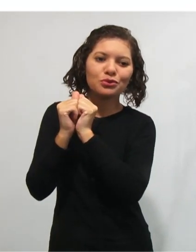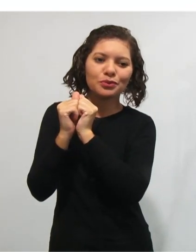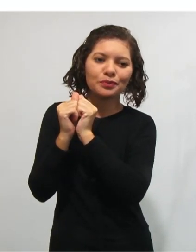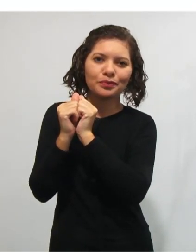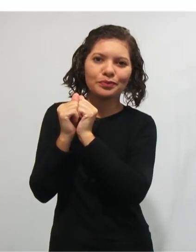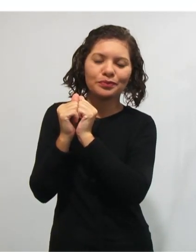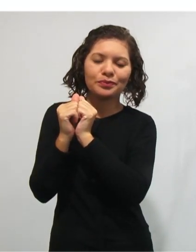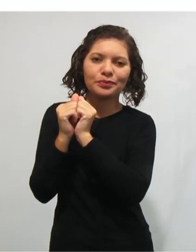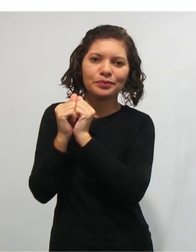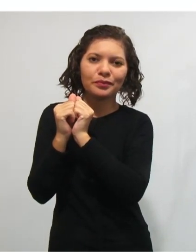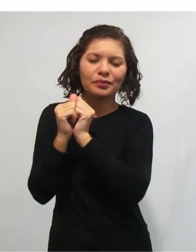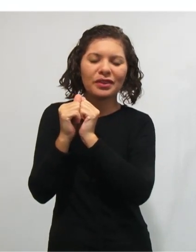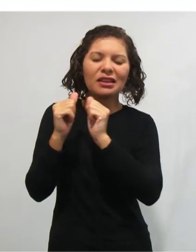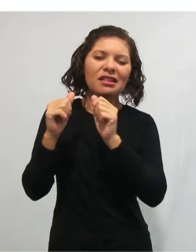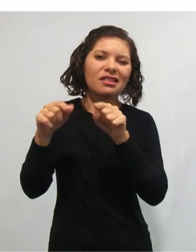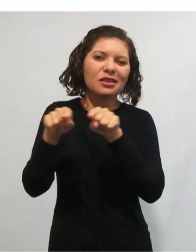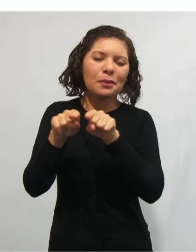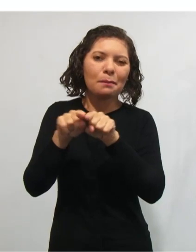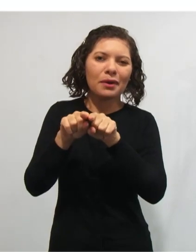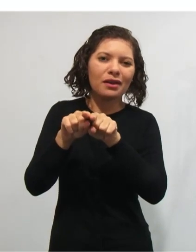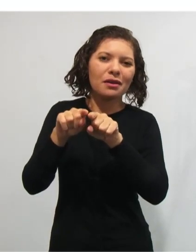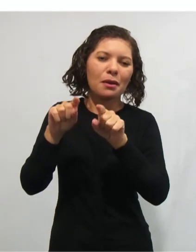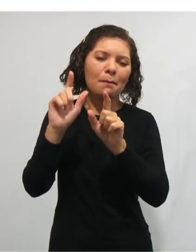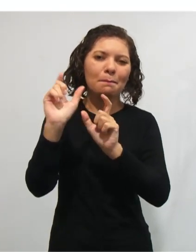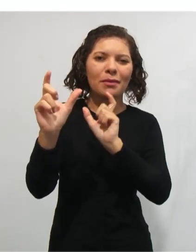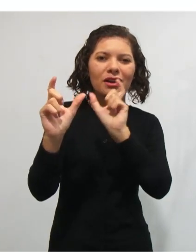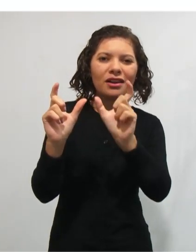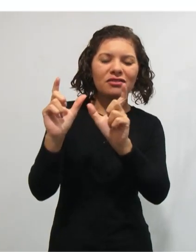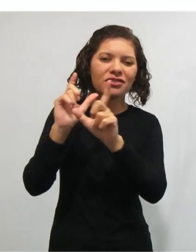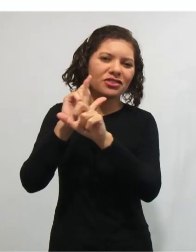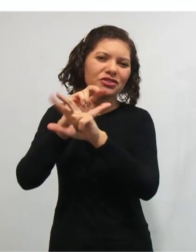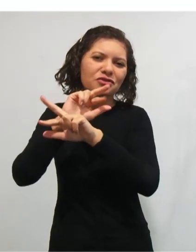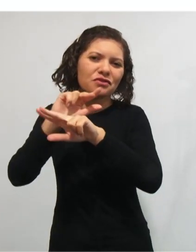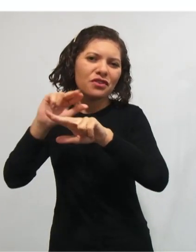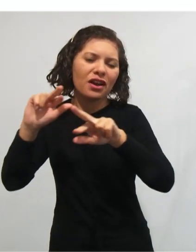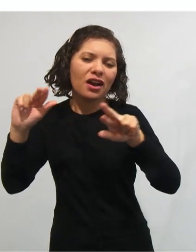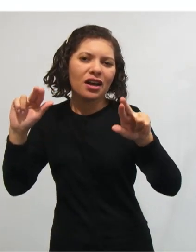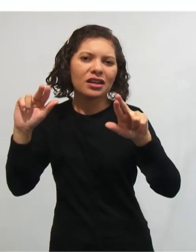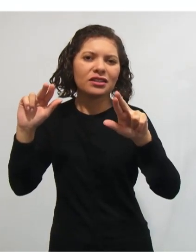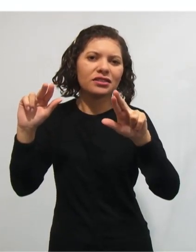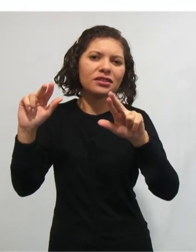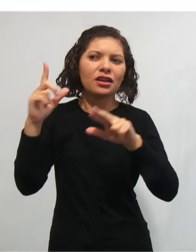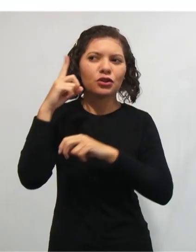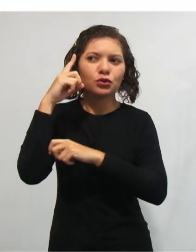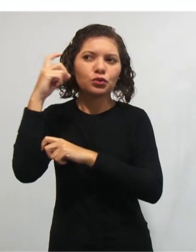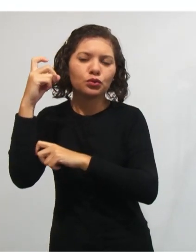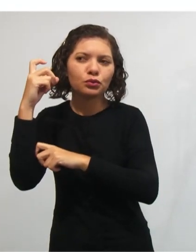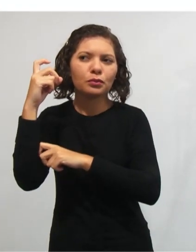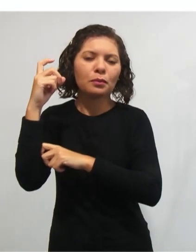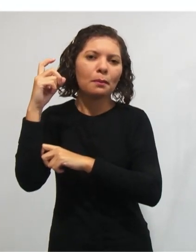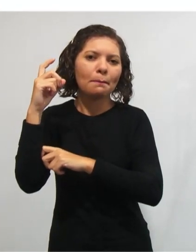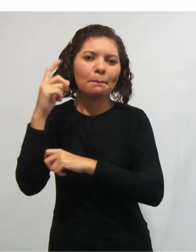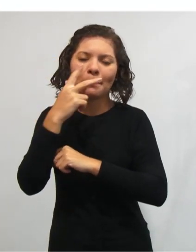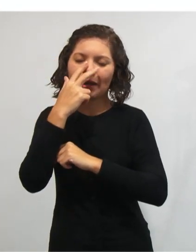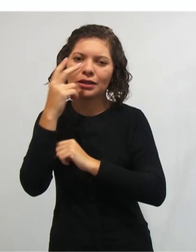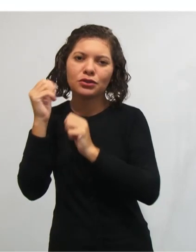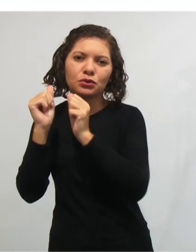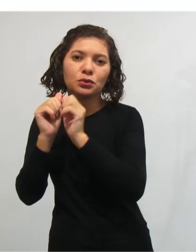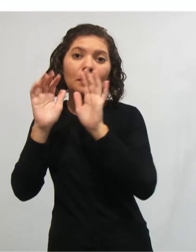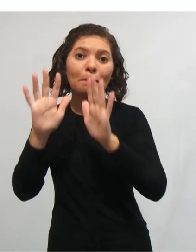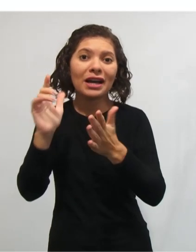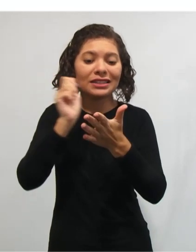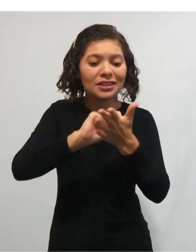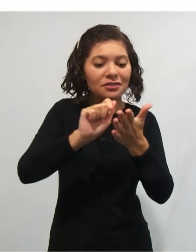palavra de repente, que ela sempre vai vir junta na hora do arranque sonoro, mas são palavras diferenciadas. A